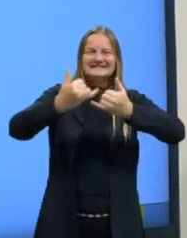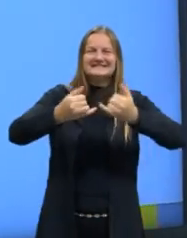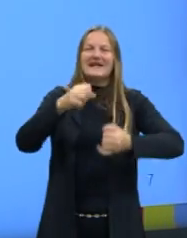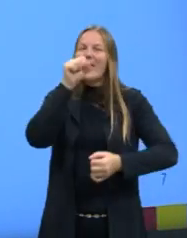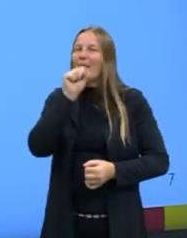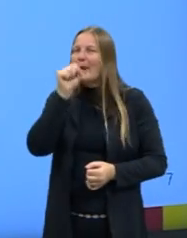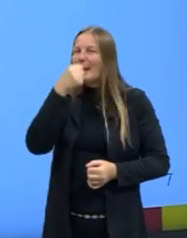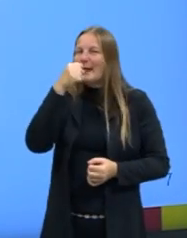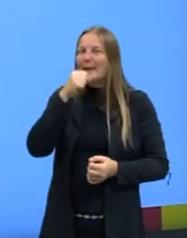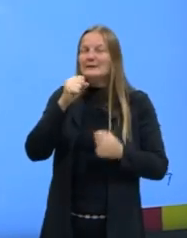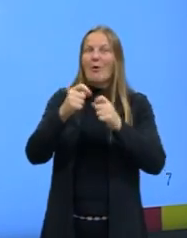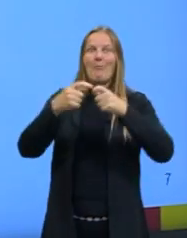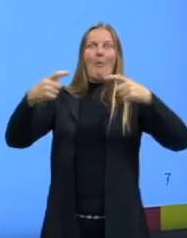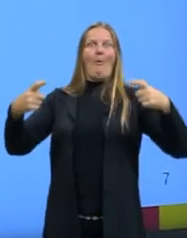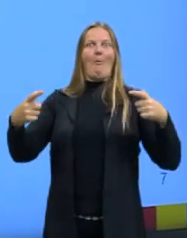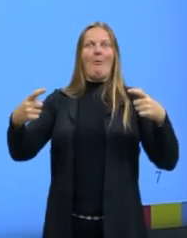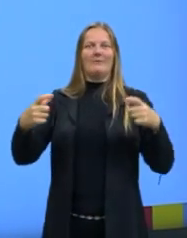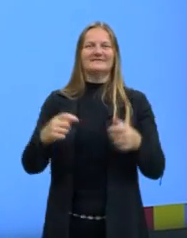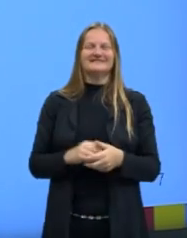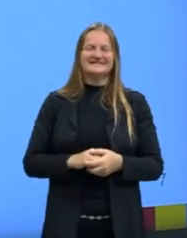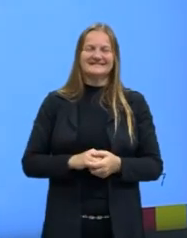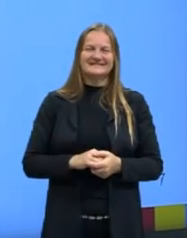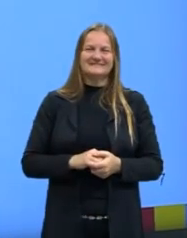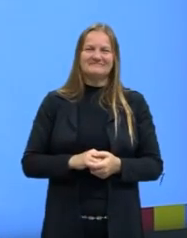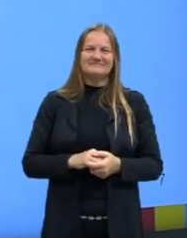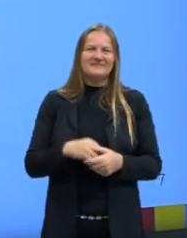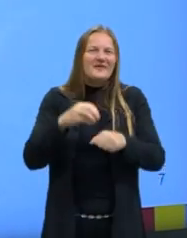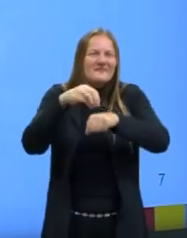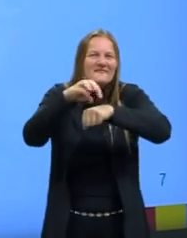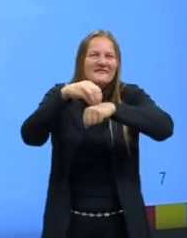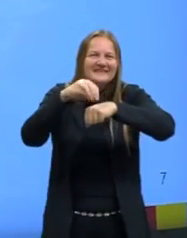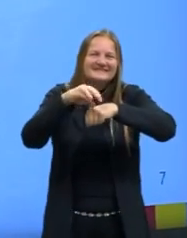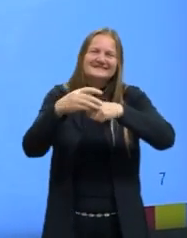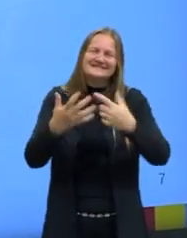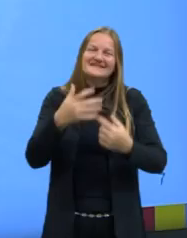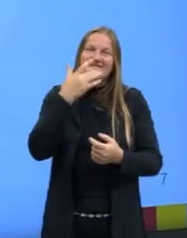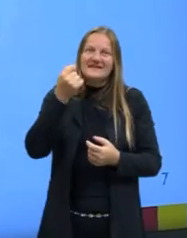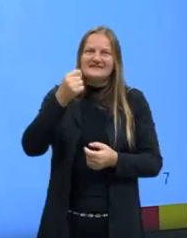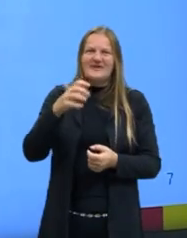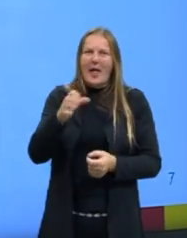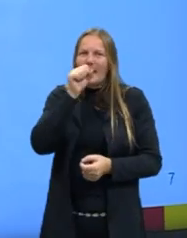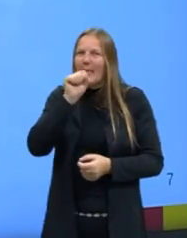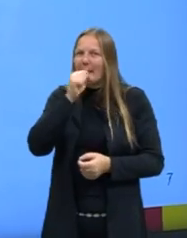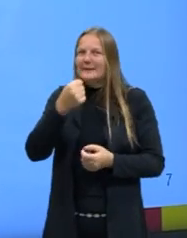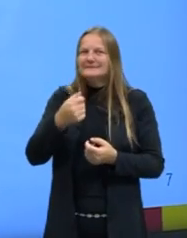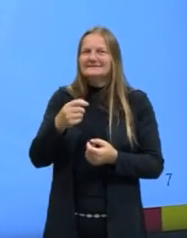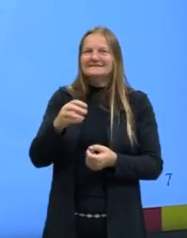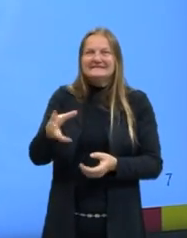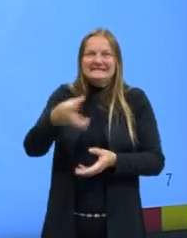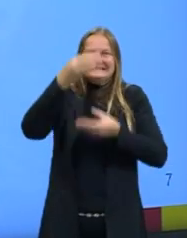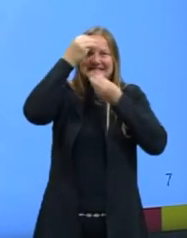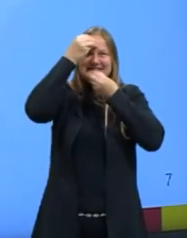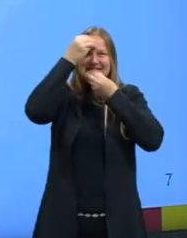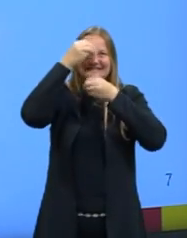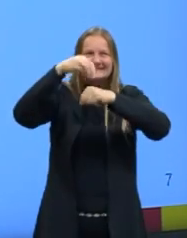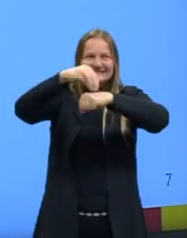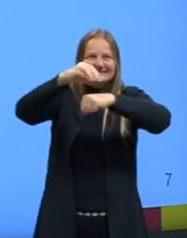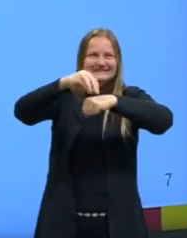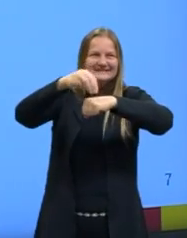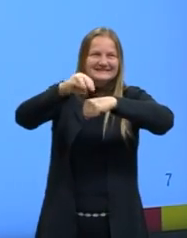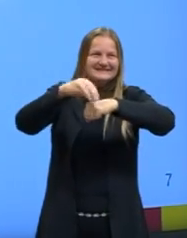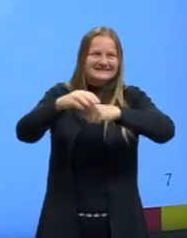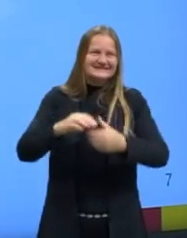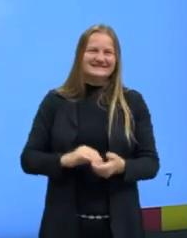sorvete e essa aqui é o sorvetão. Mas não é tão fácil, né? De a gente lembrar, assim, sorvetão, enfim. Mas essa aqui é uma equação